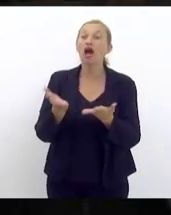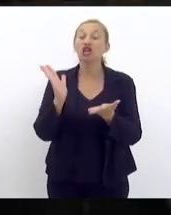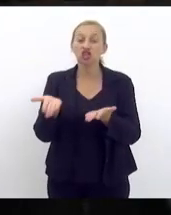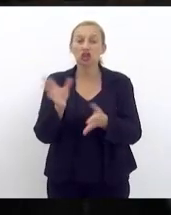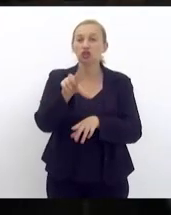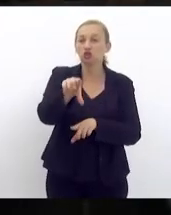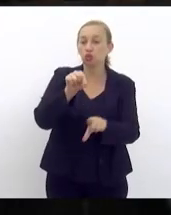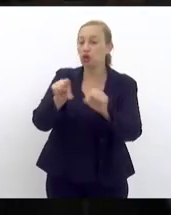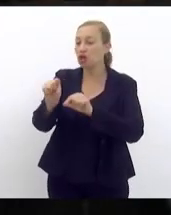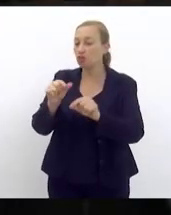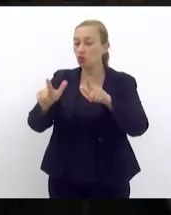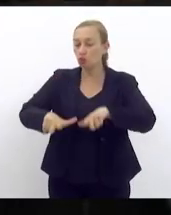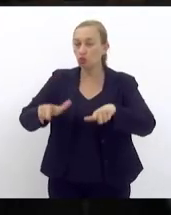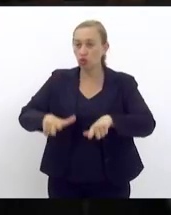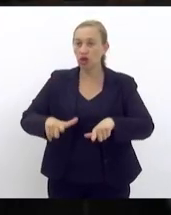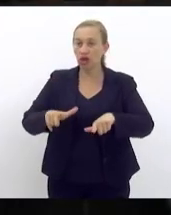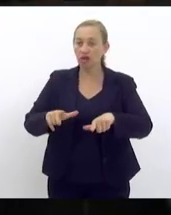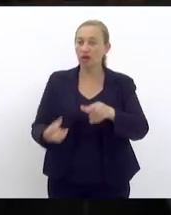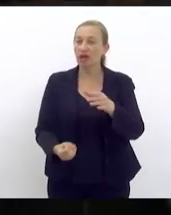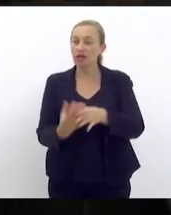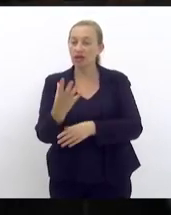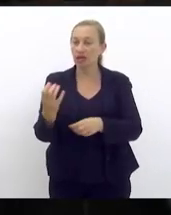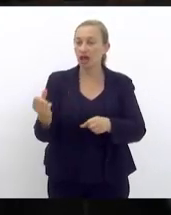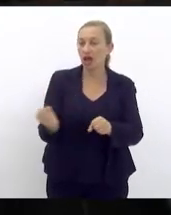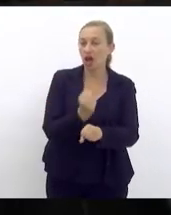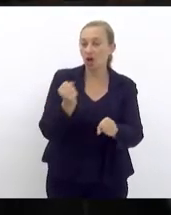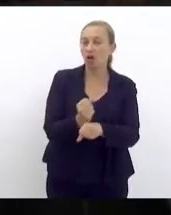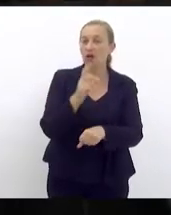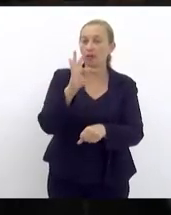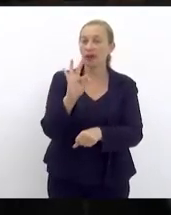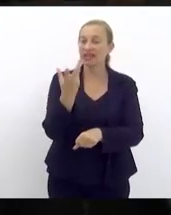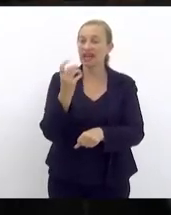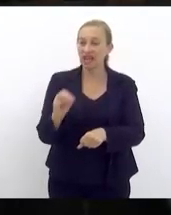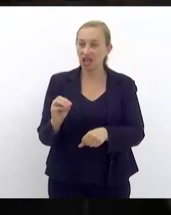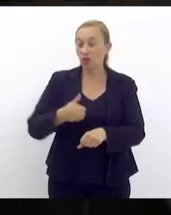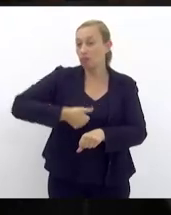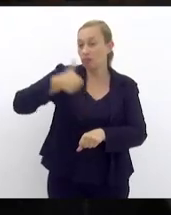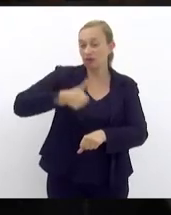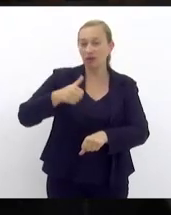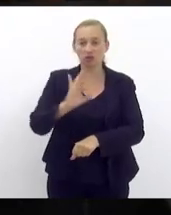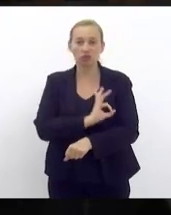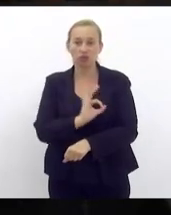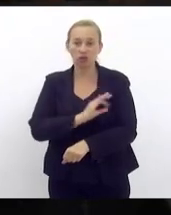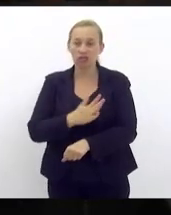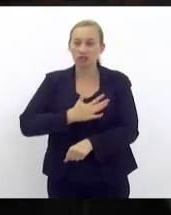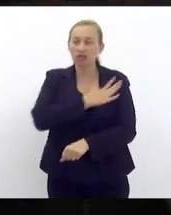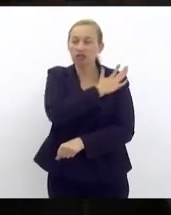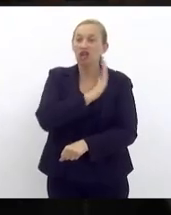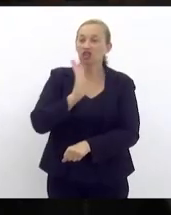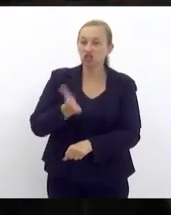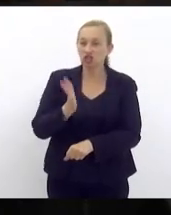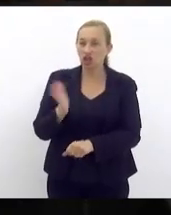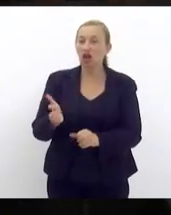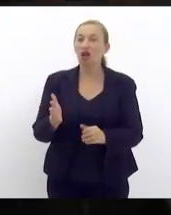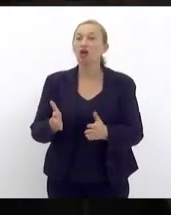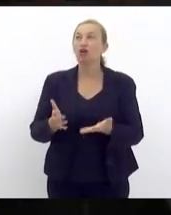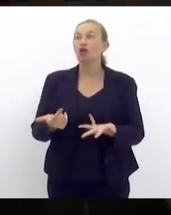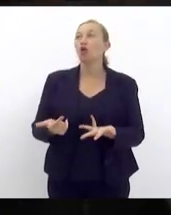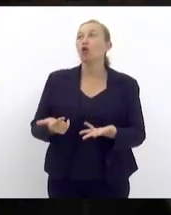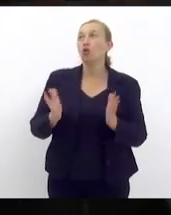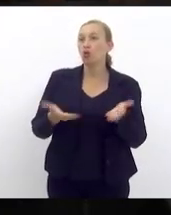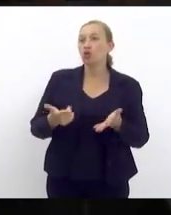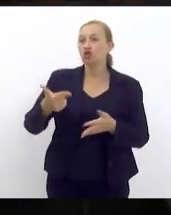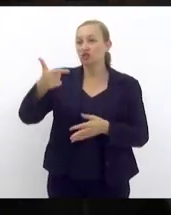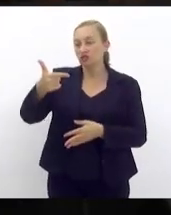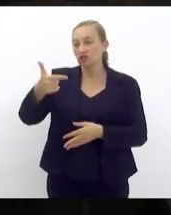local para ser o batalhão de polícia militar eu acredito que vai ser o primeiro batalhão de polícia militar a gente é atendido hoje pelo vigésimo em